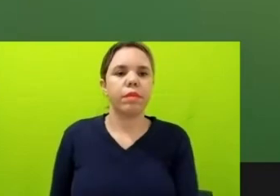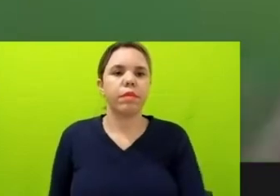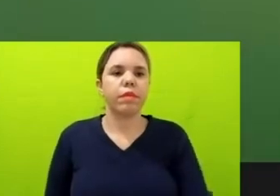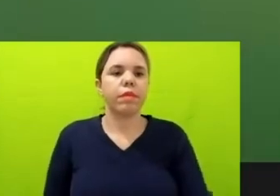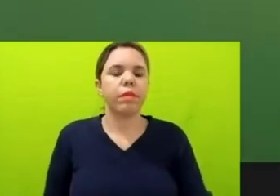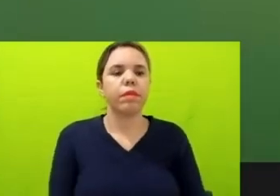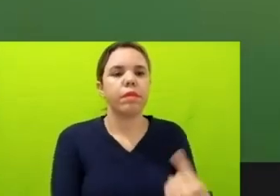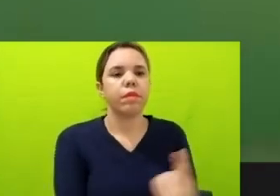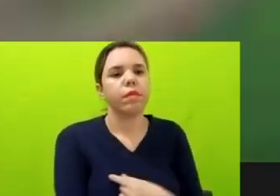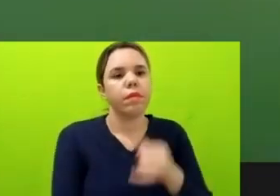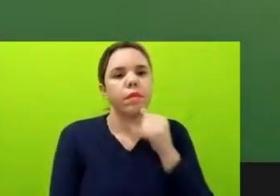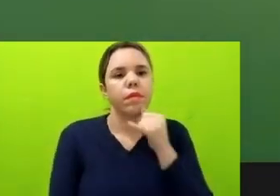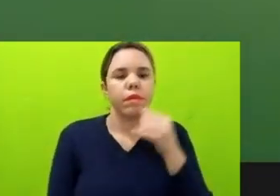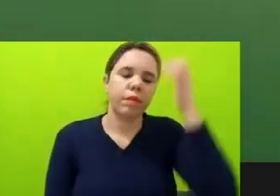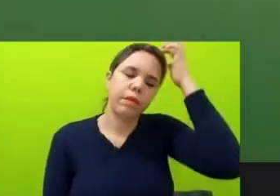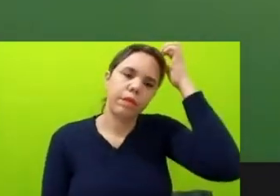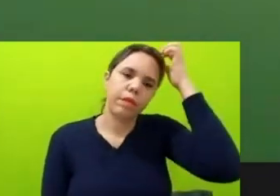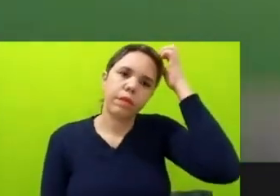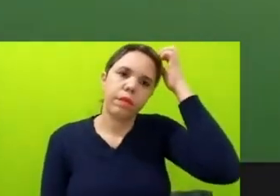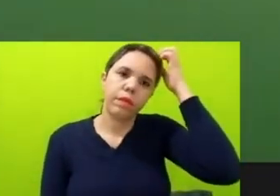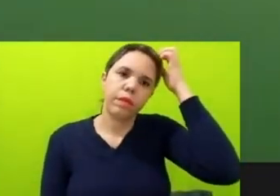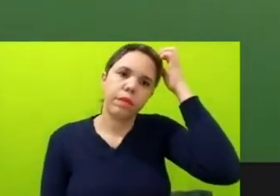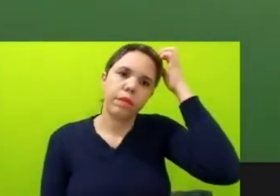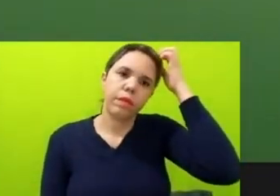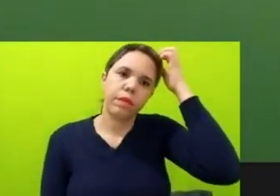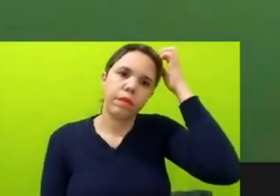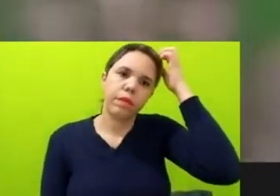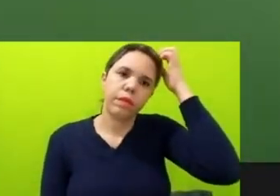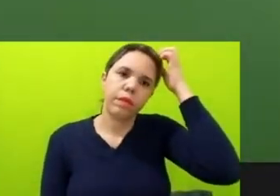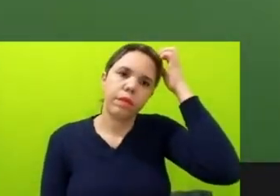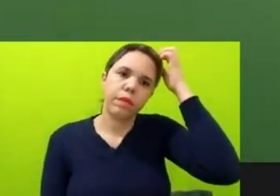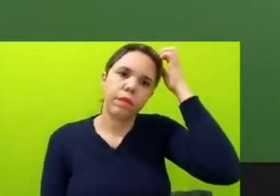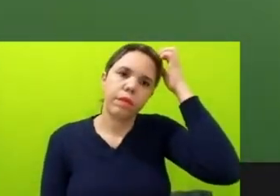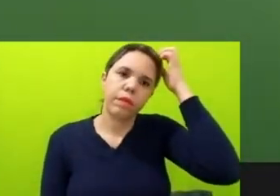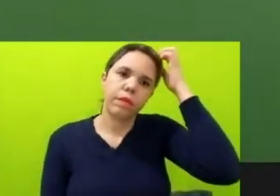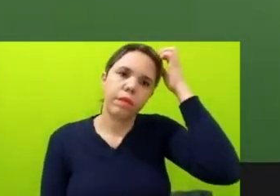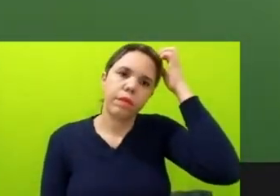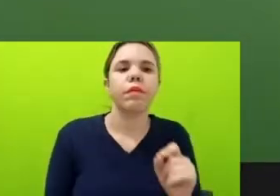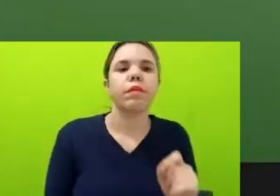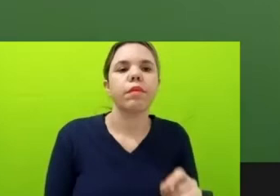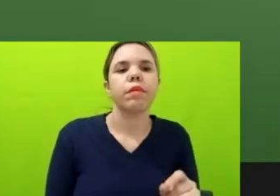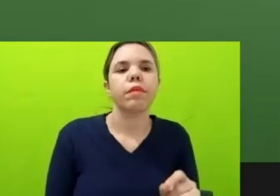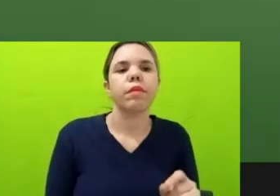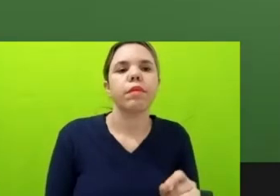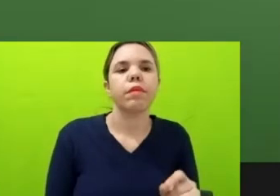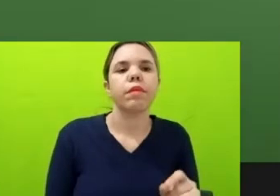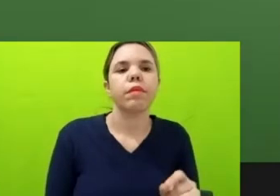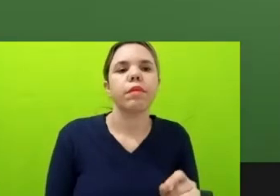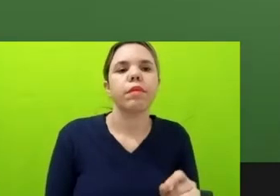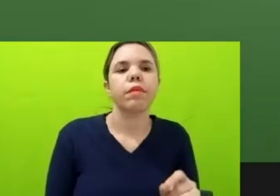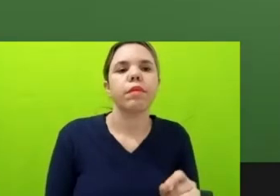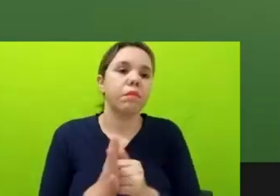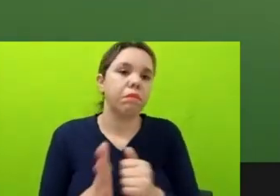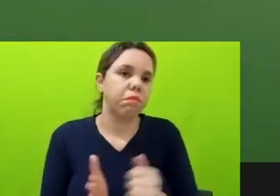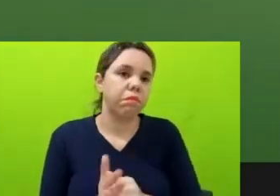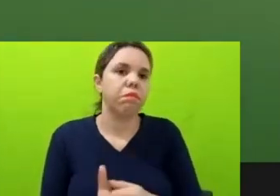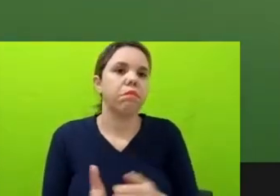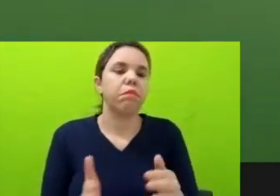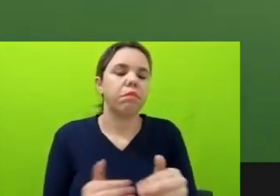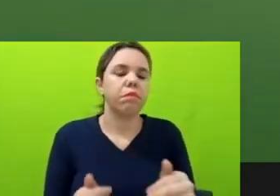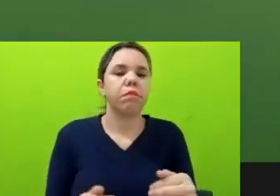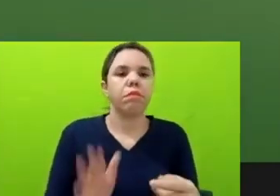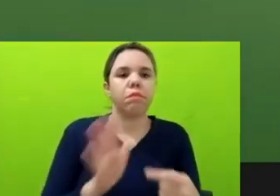Inclusive, estava eu e a Anaís na redação, é mais um repórter. E aí, trocou a nossa campainha, nós descemos, né, do nosso pré, na nossa redação. E quando,